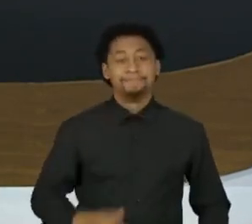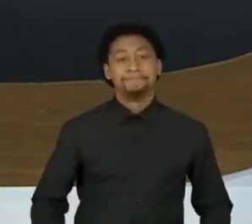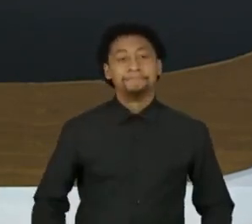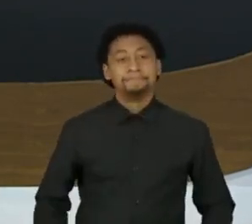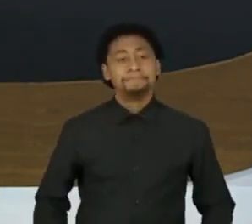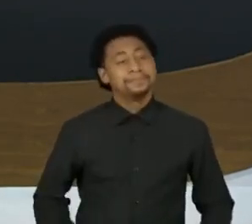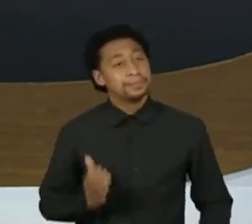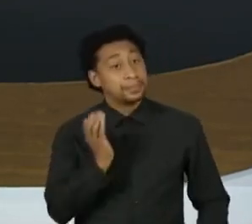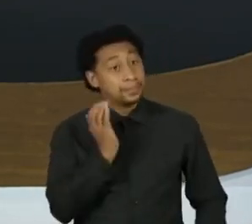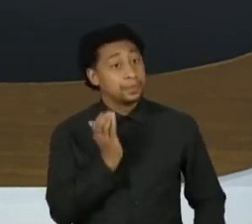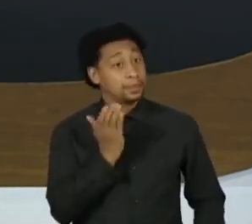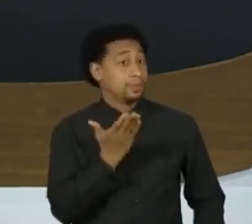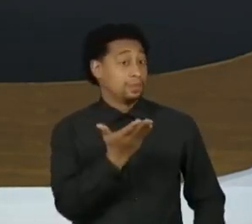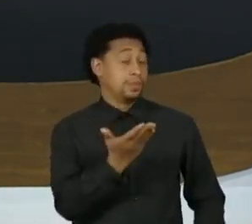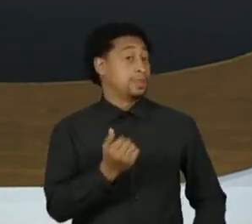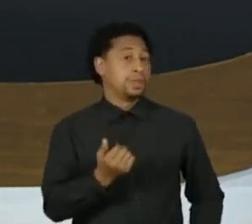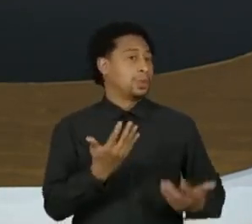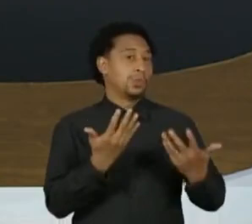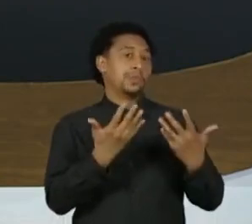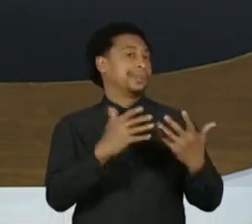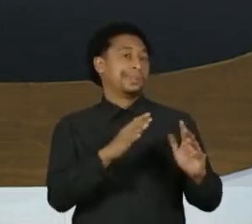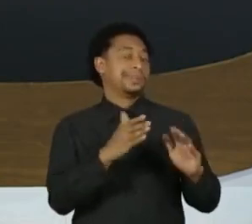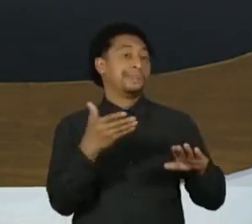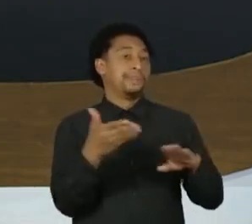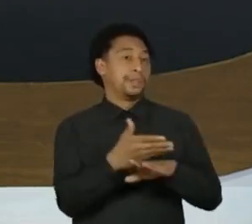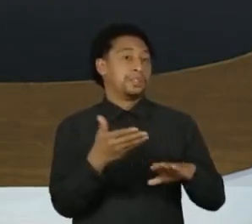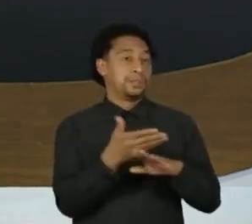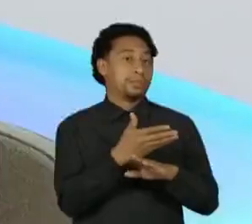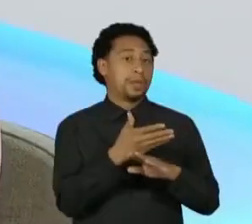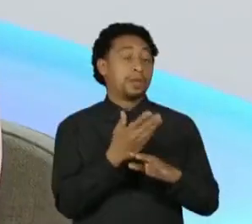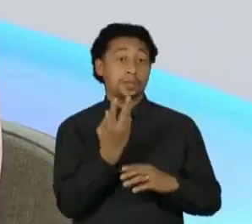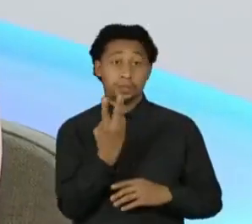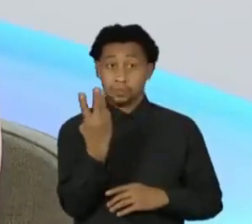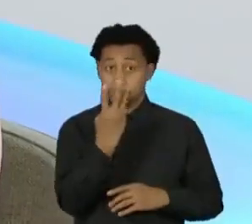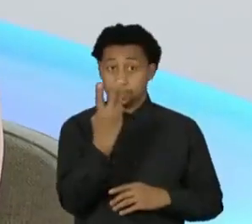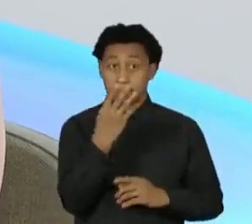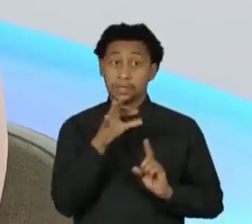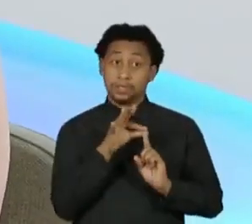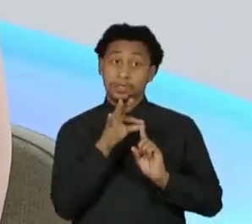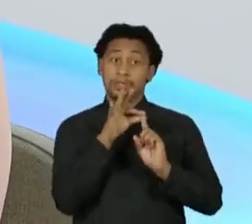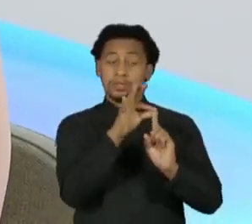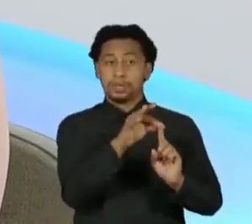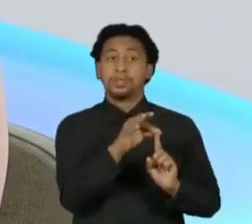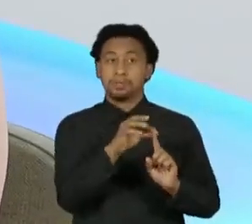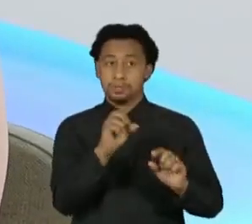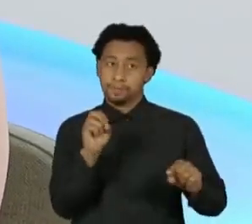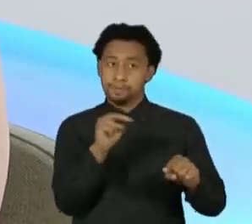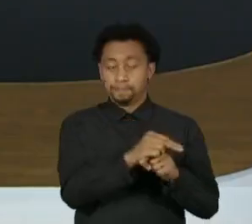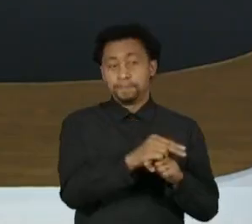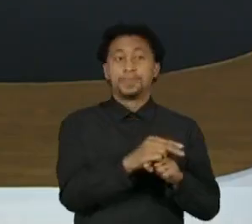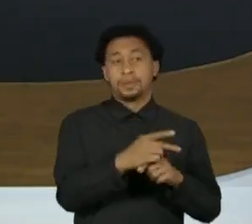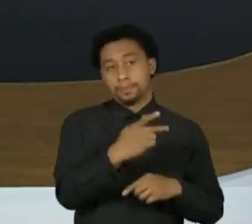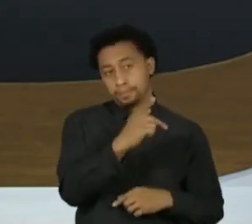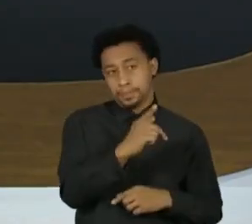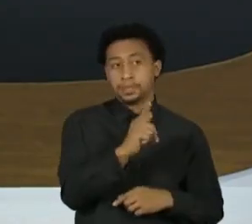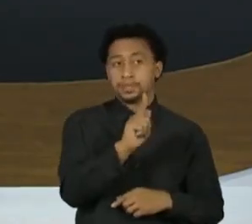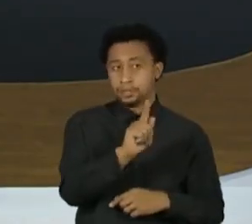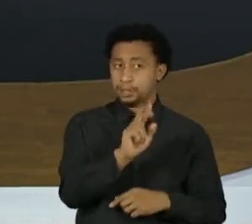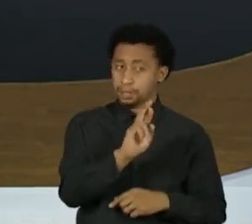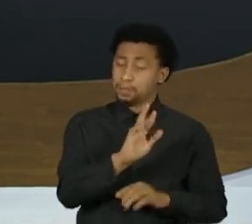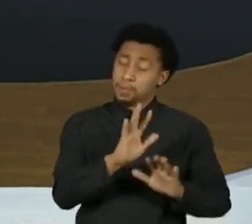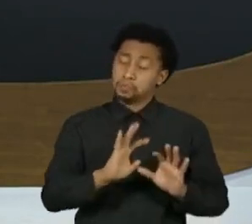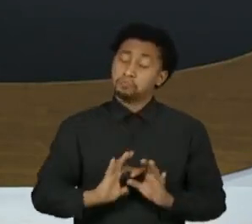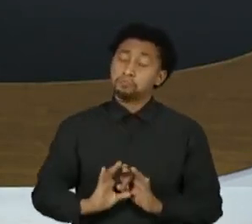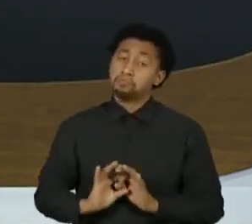de fazer parte da lista tríplice no final do seu primeiro mandato à frente da PGR em 2019, mas deixou o seu nome à